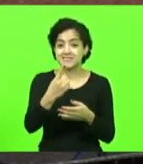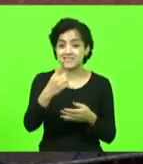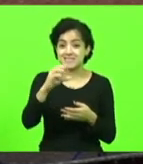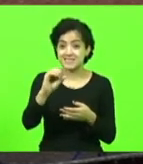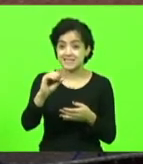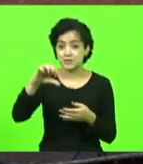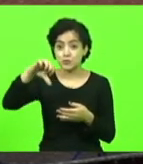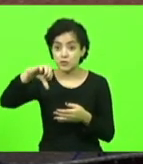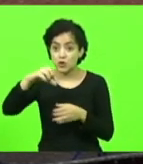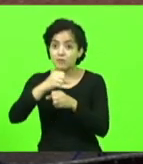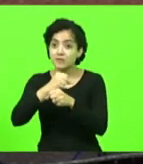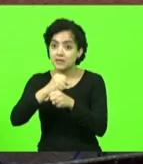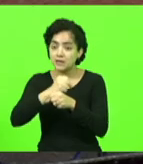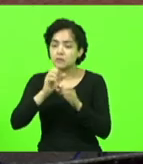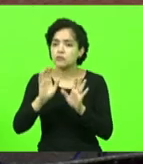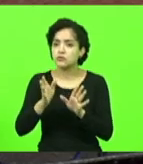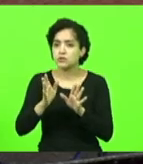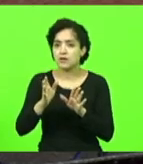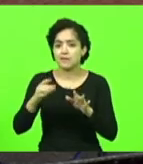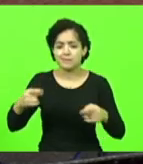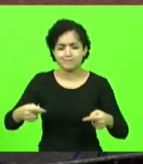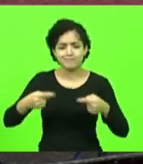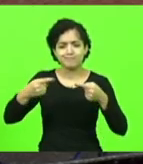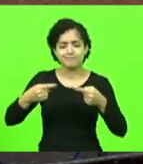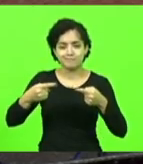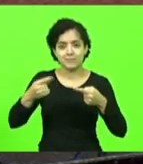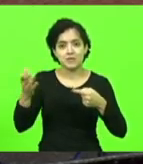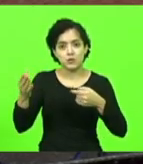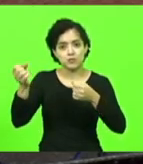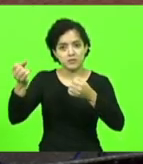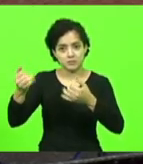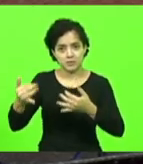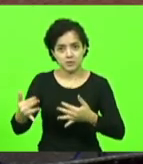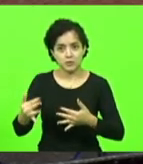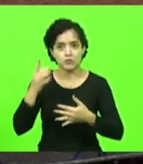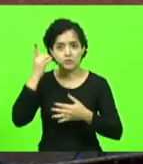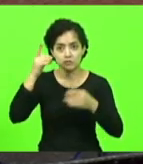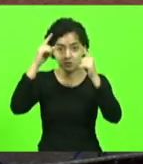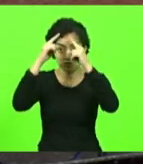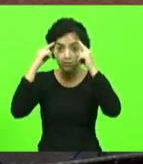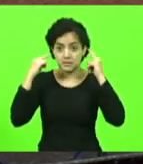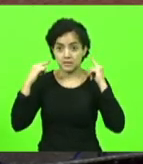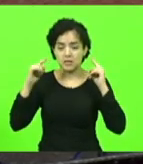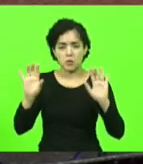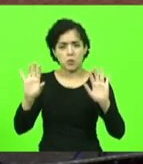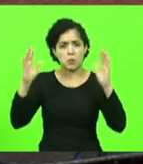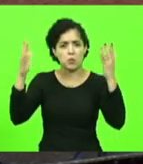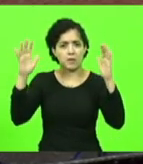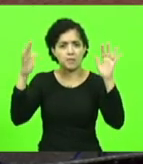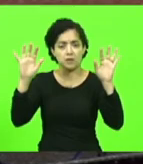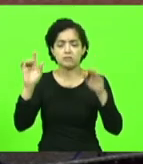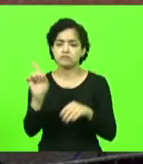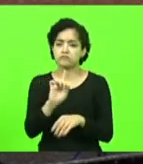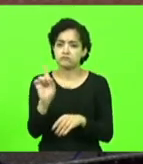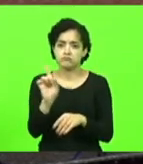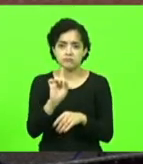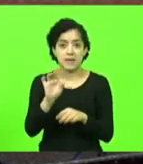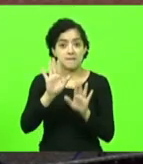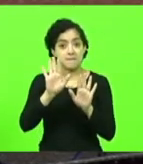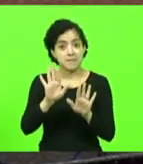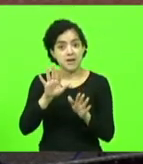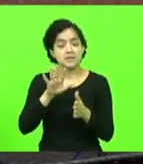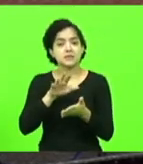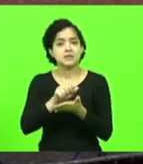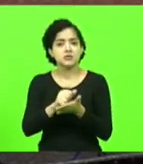e esse conflito, como disse aqui o deputado Sareta, não é para nós comemorarmos, mas para registrar,